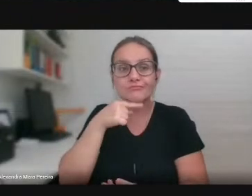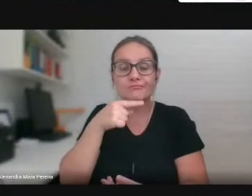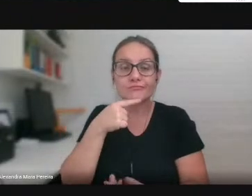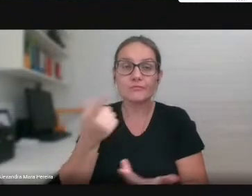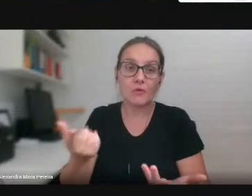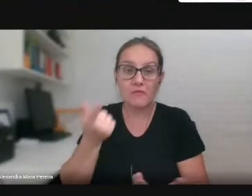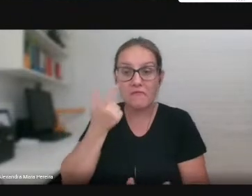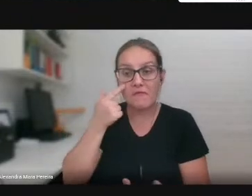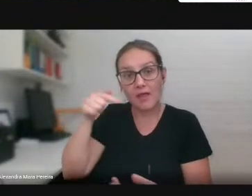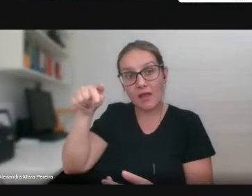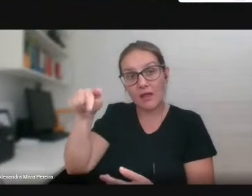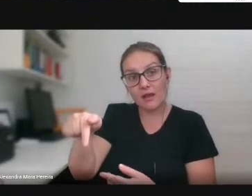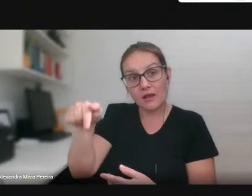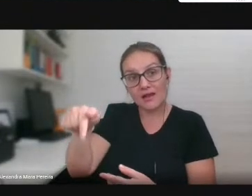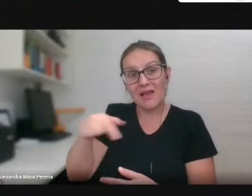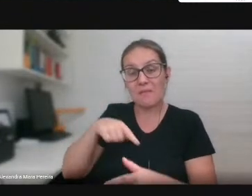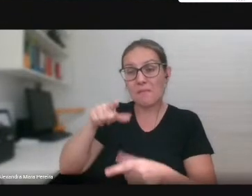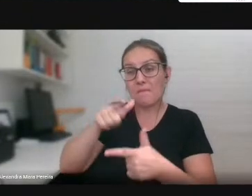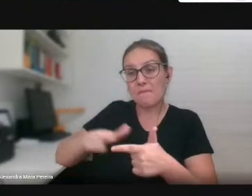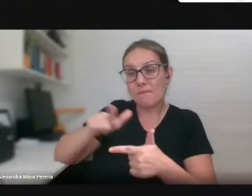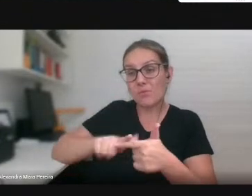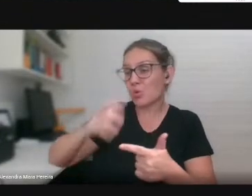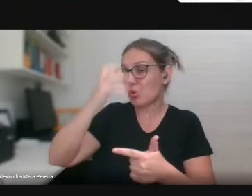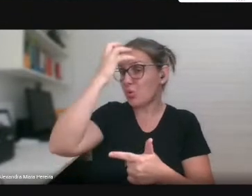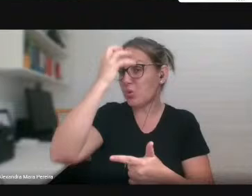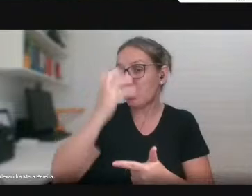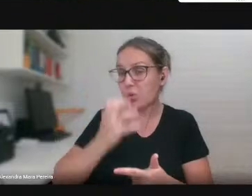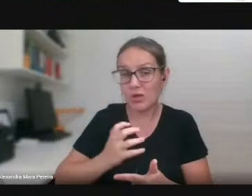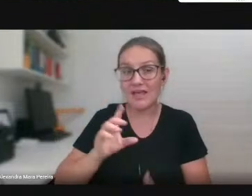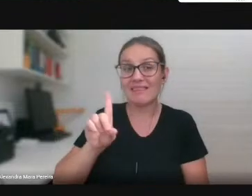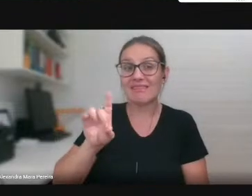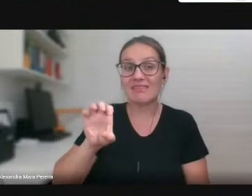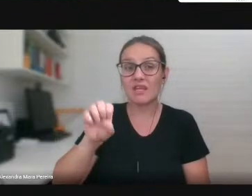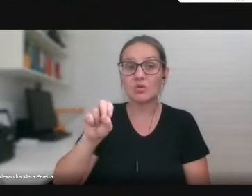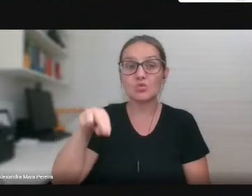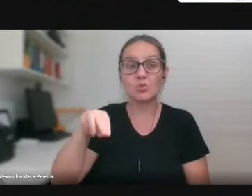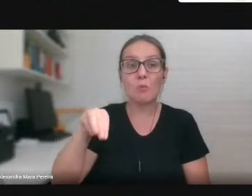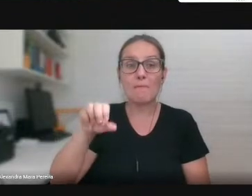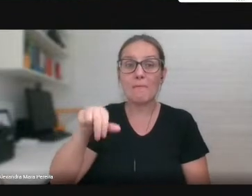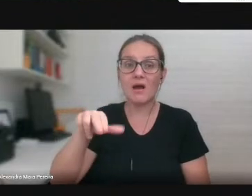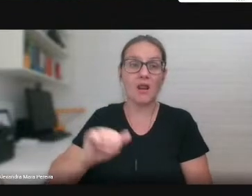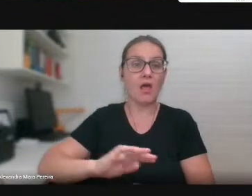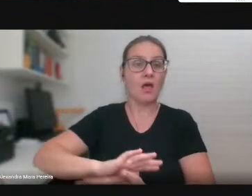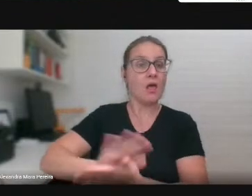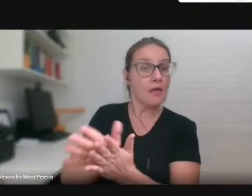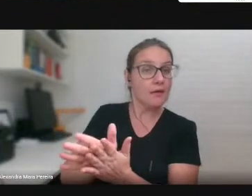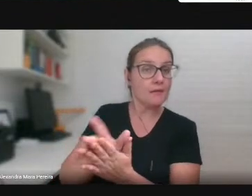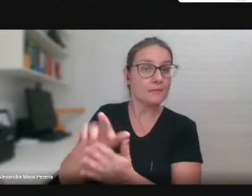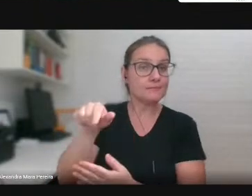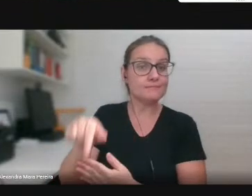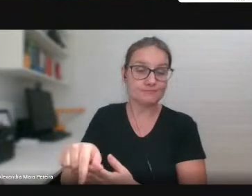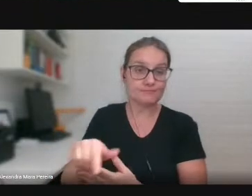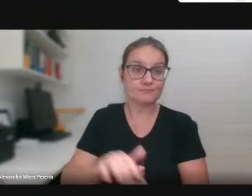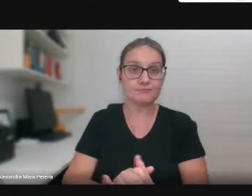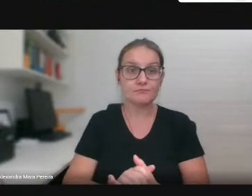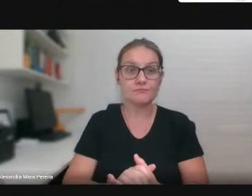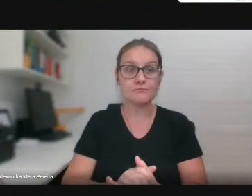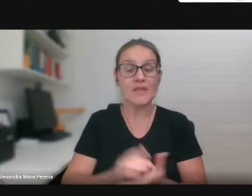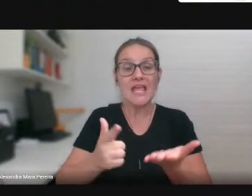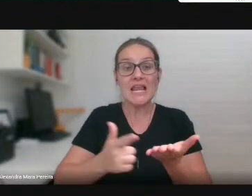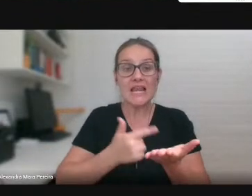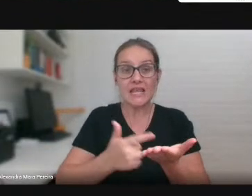totalmente debilitantes e desumanas. Esse livro é resultante também de um pós